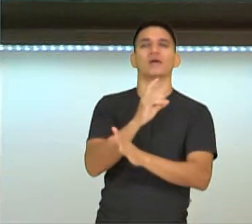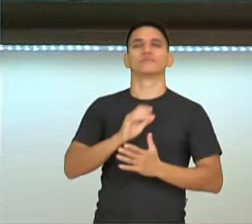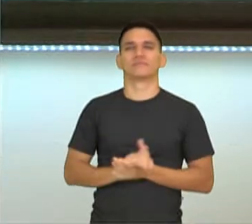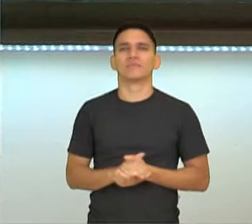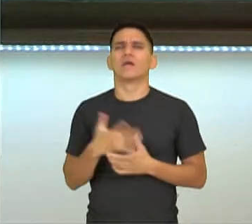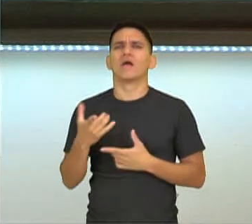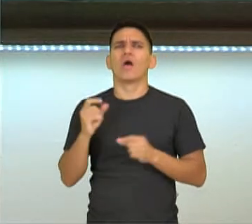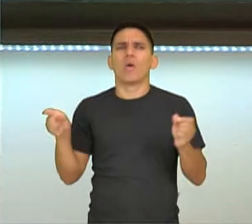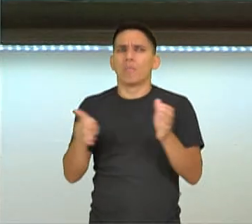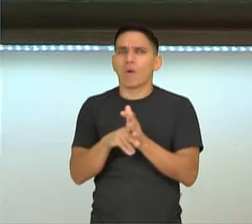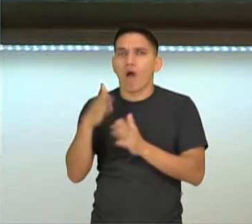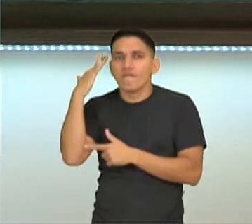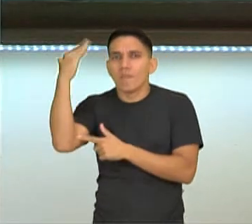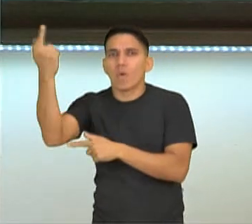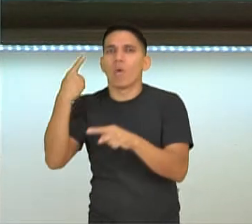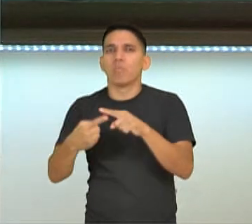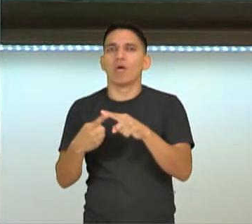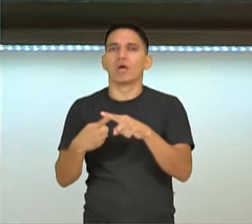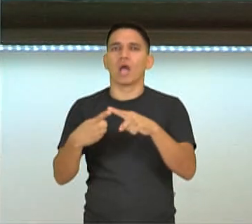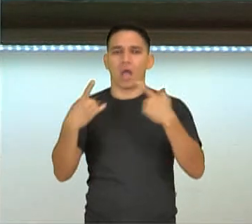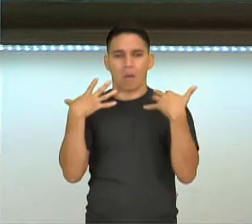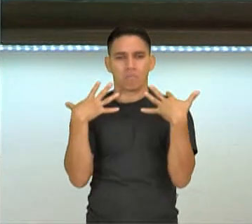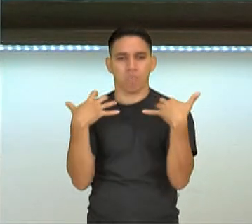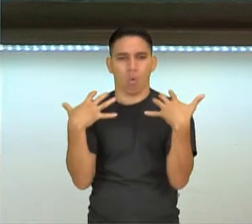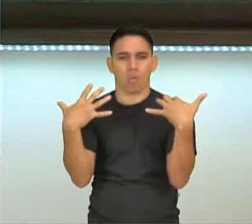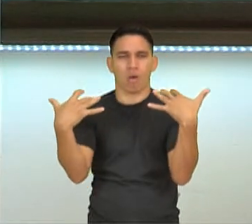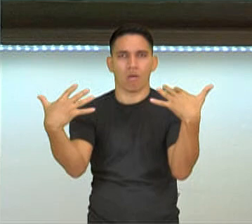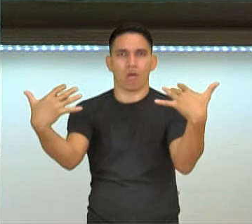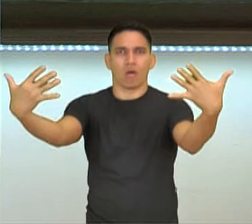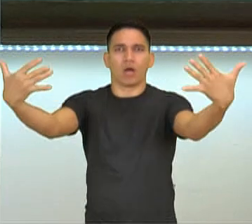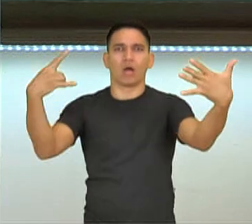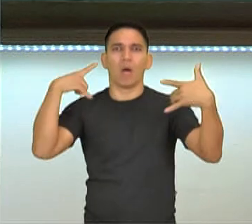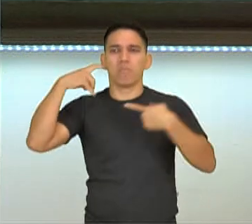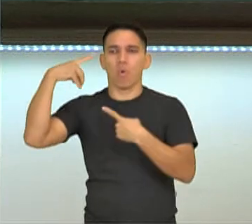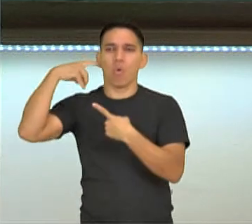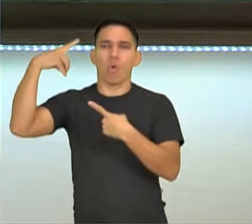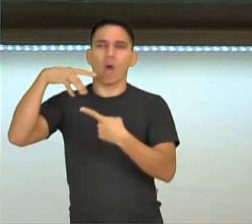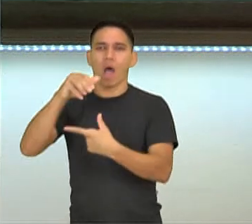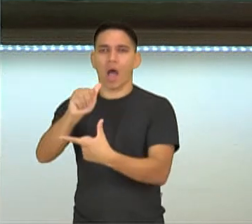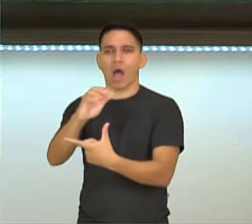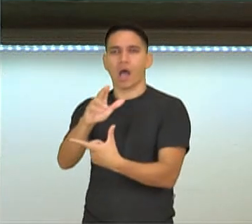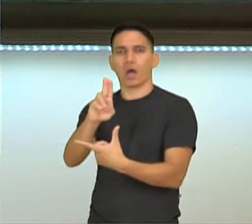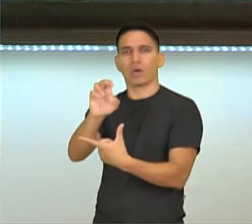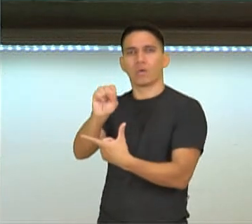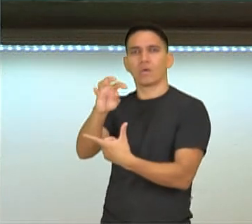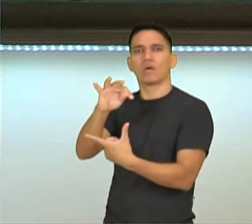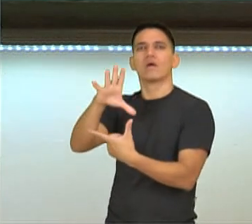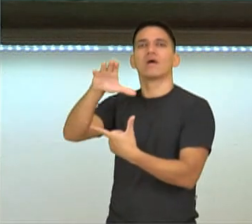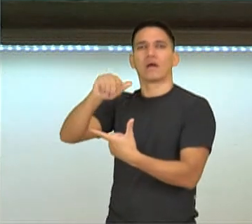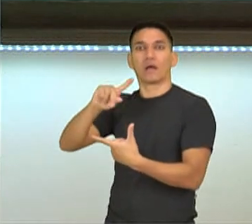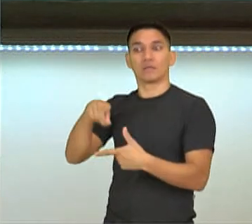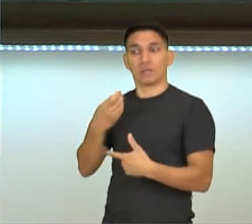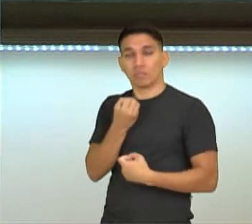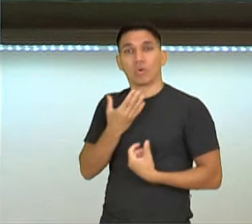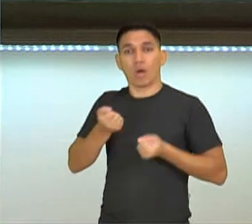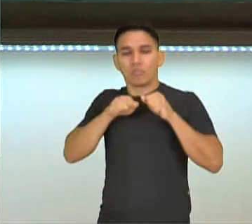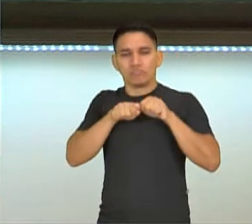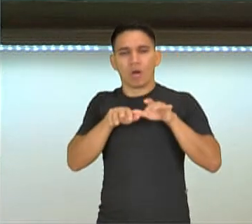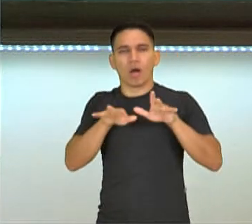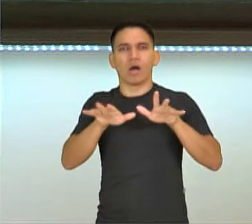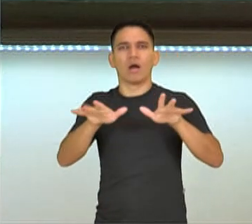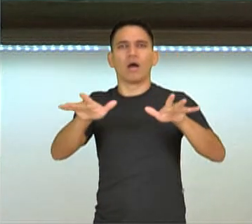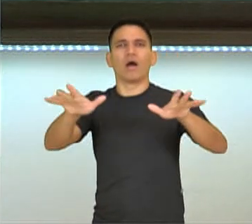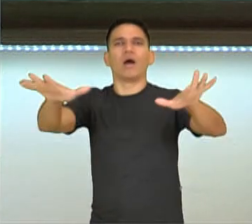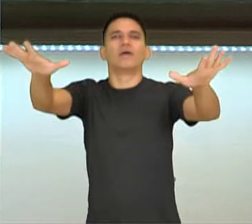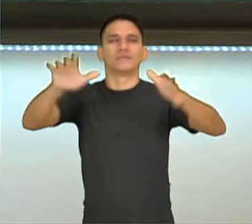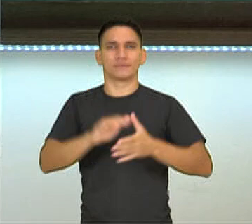acústica é esse espaço que é propício para o som, né? Então, os artistas podem perceber ali na imagem que